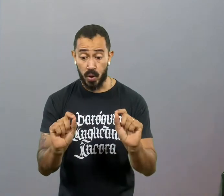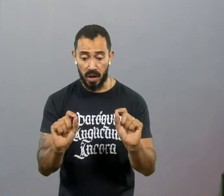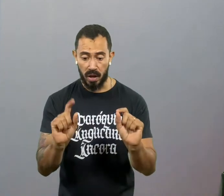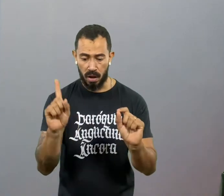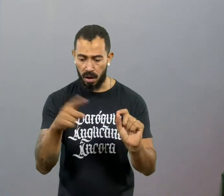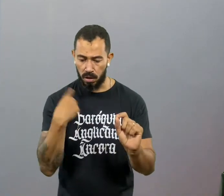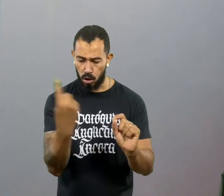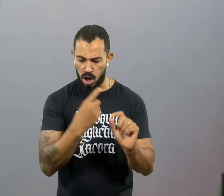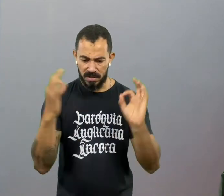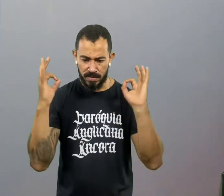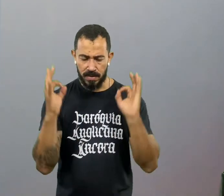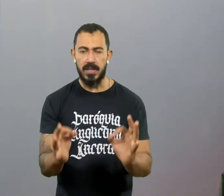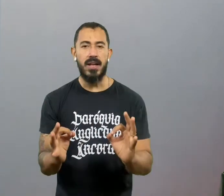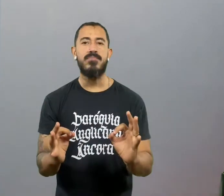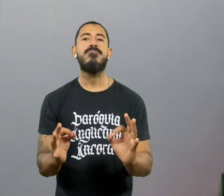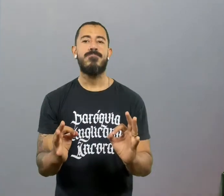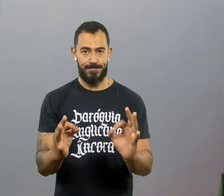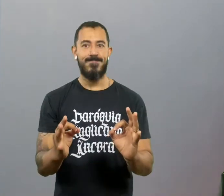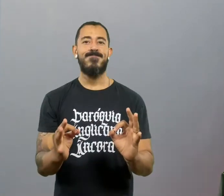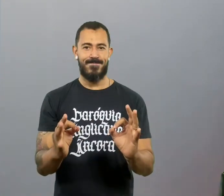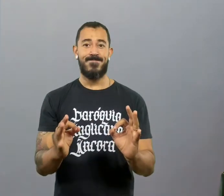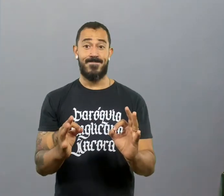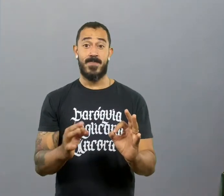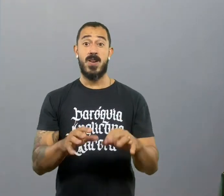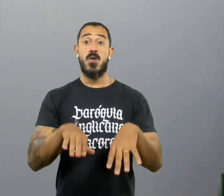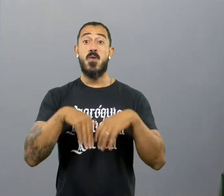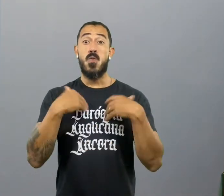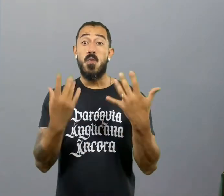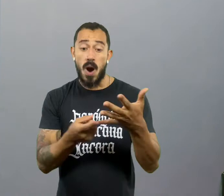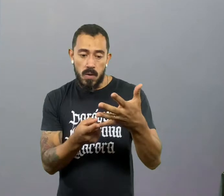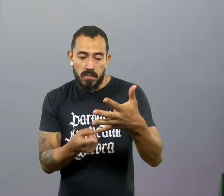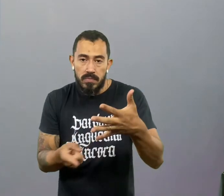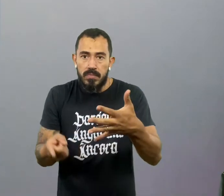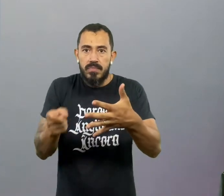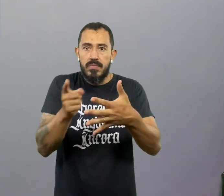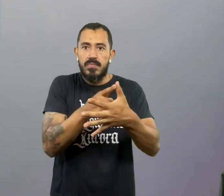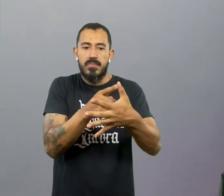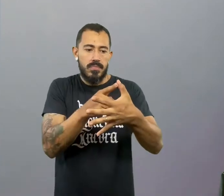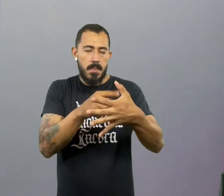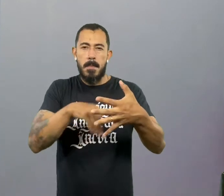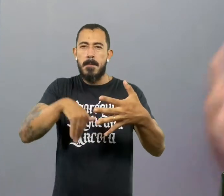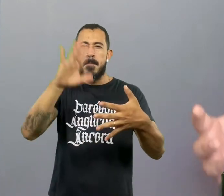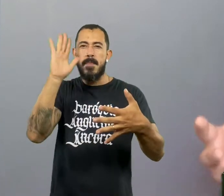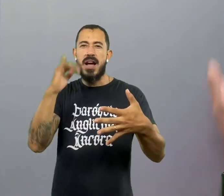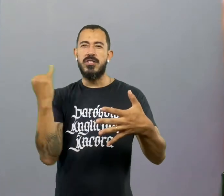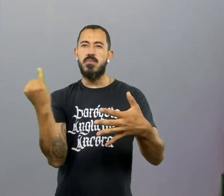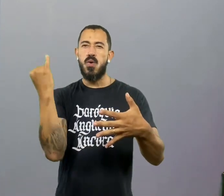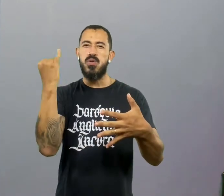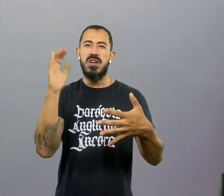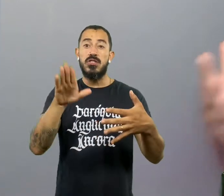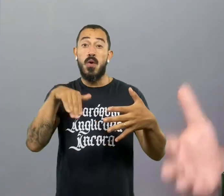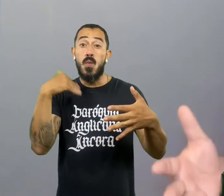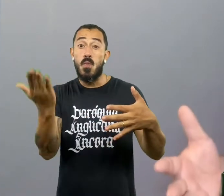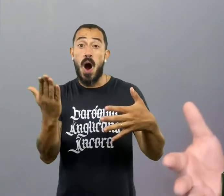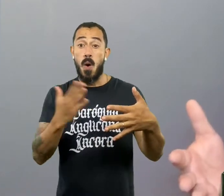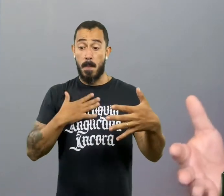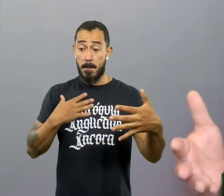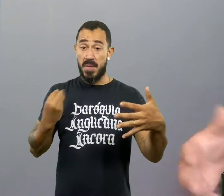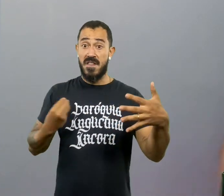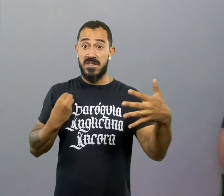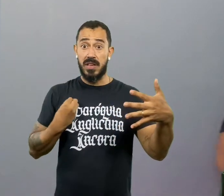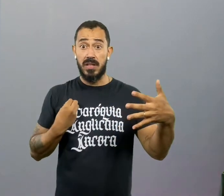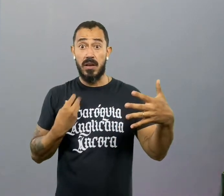prudente é a capacidade de elaborar as prioridades, identificar as prioridades, identificar-se a elas.